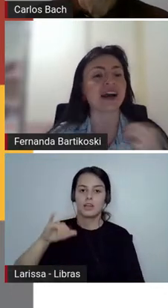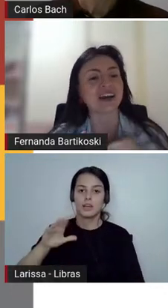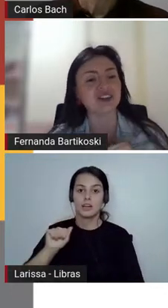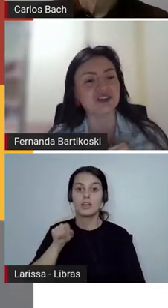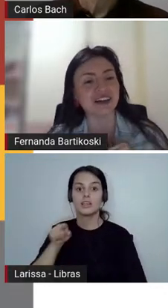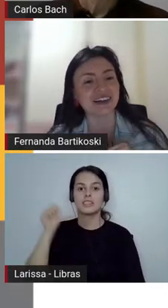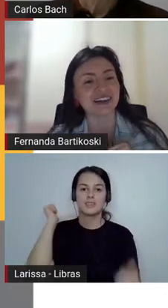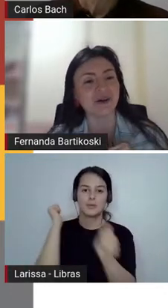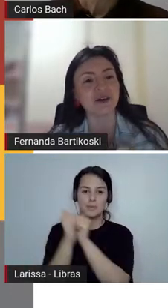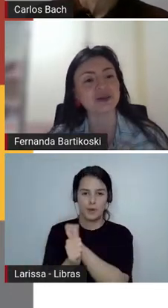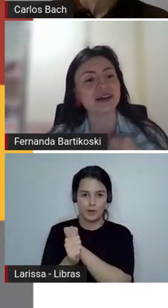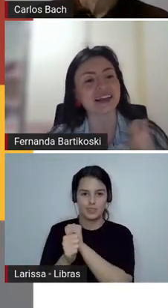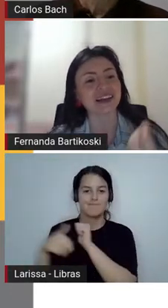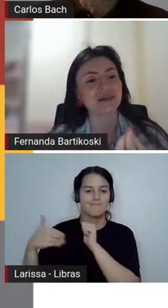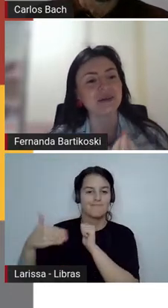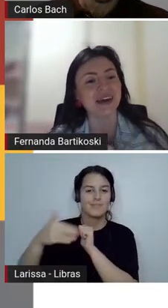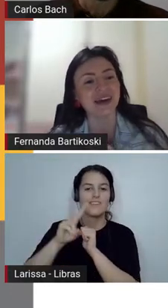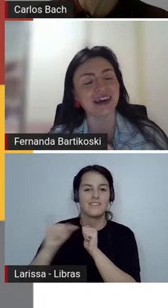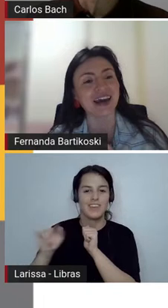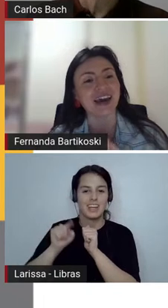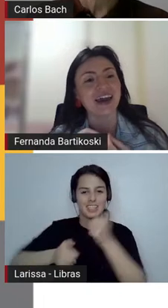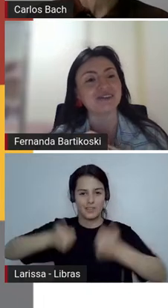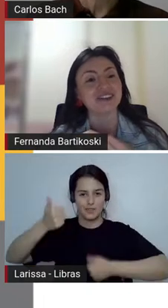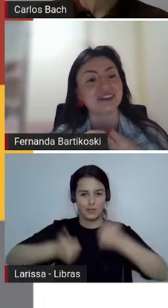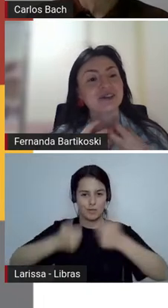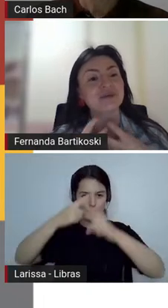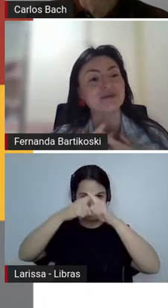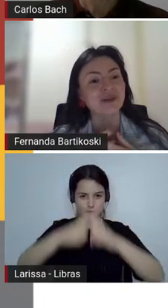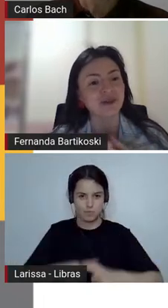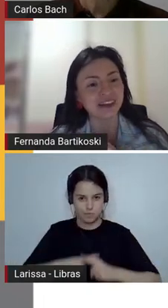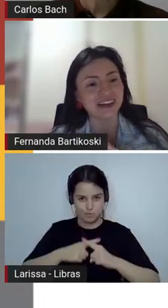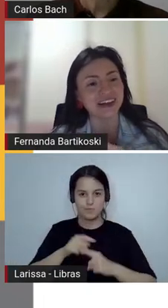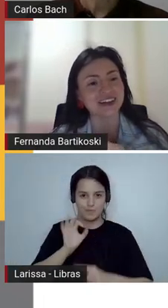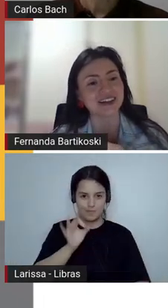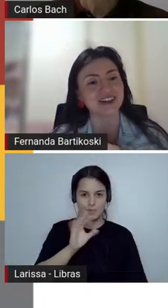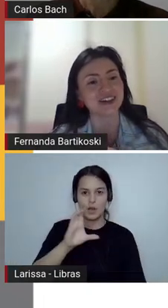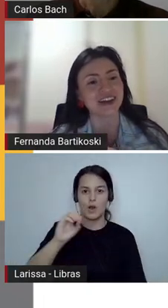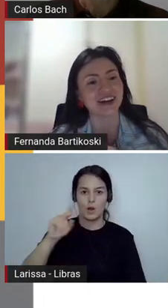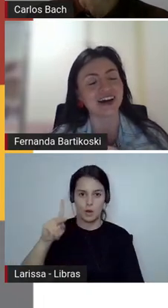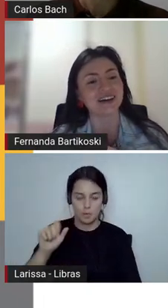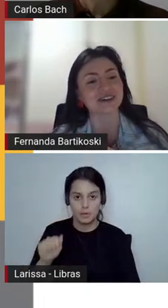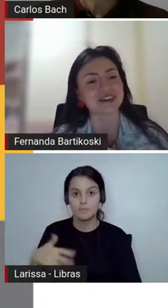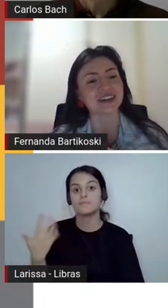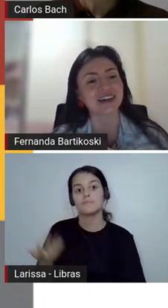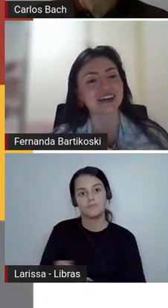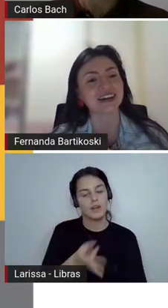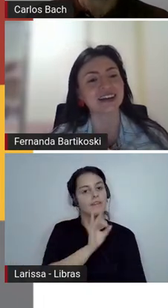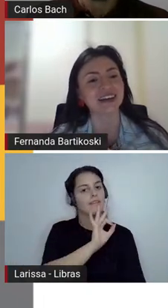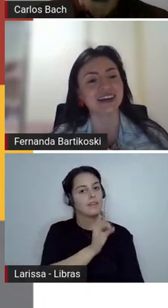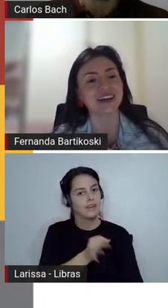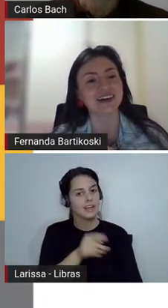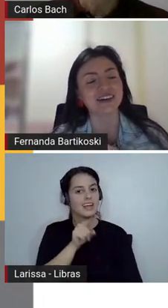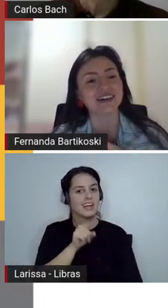não é a que a gente vai tratar hoje, mas ela também é um gênero muito interessante, né, Carlos?